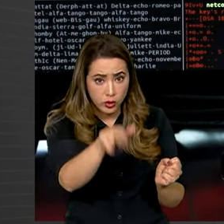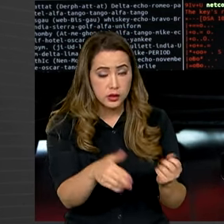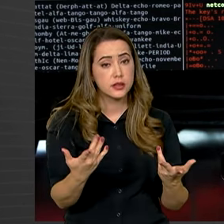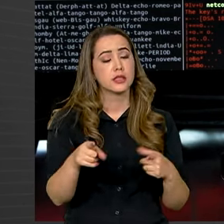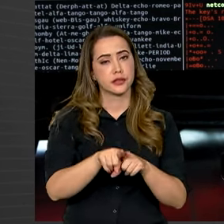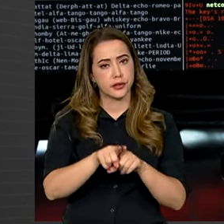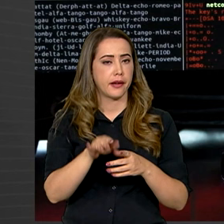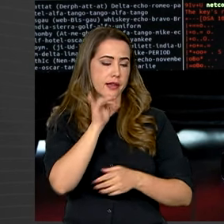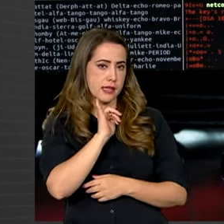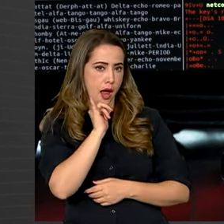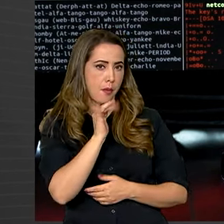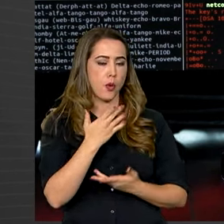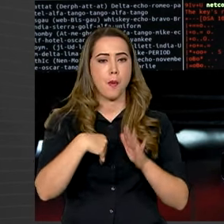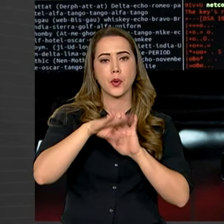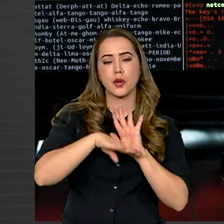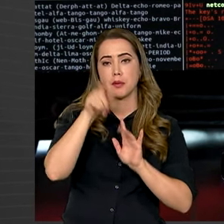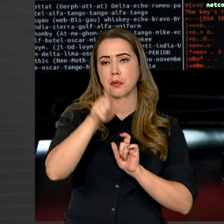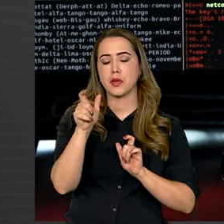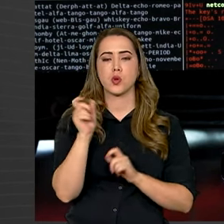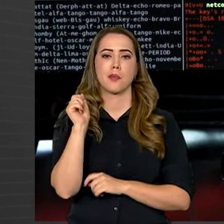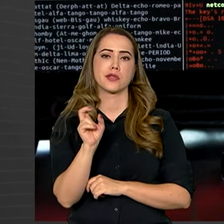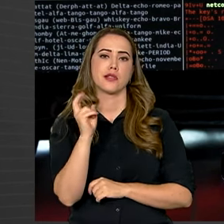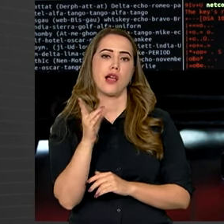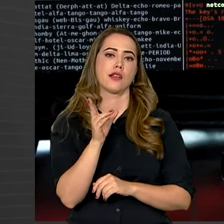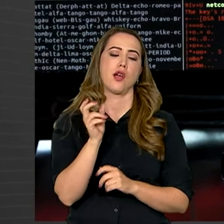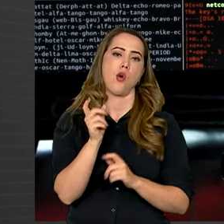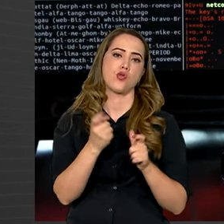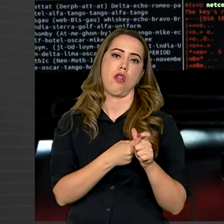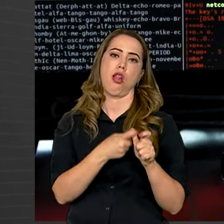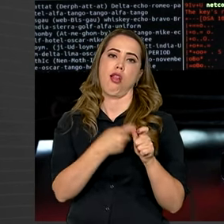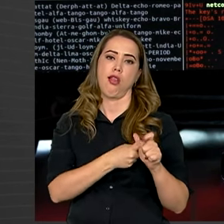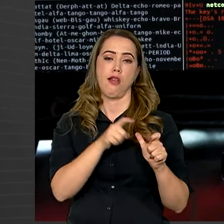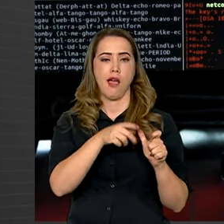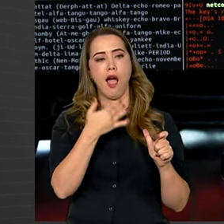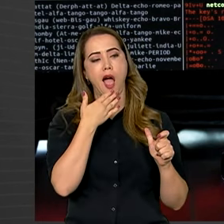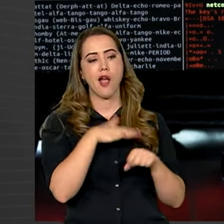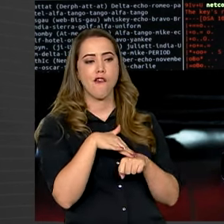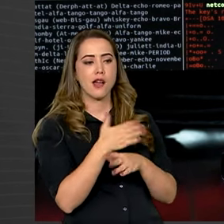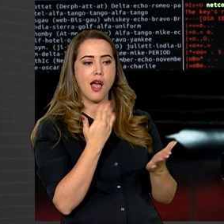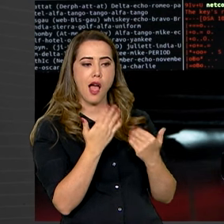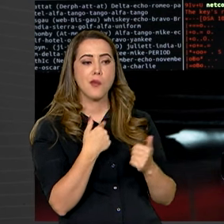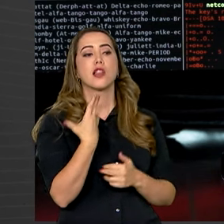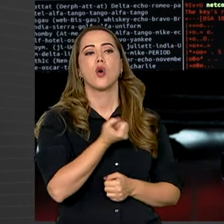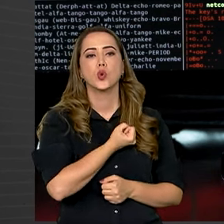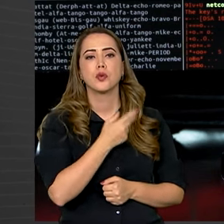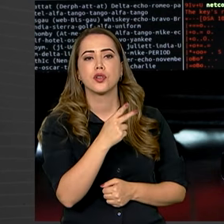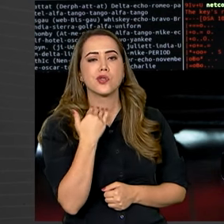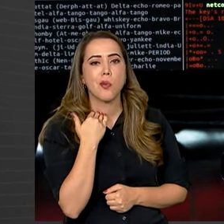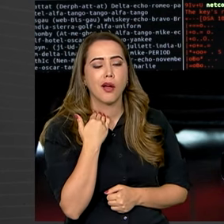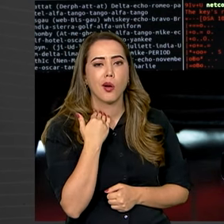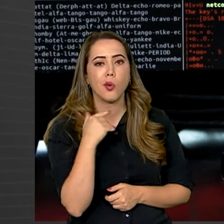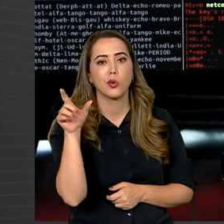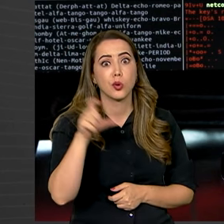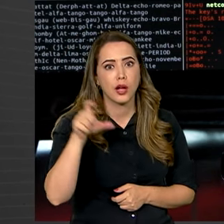programas para aposentados e endividados, criando conversas em que pedem ao cidadão o número da conta bancária, do cartão